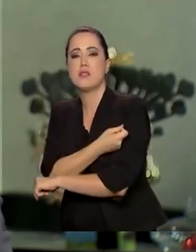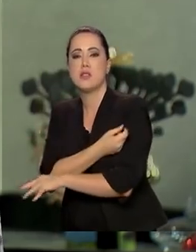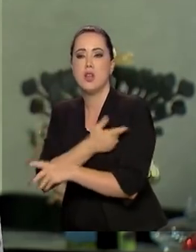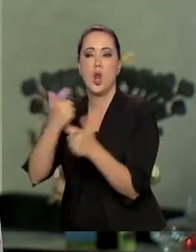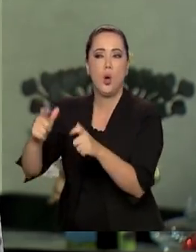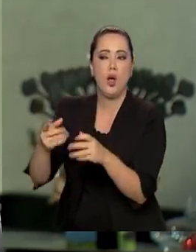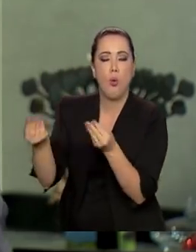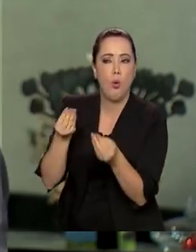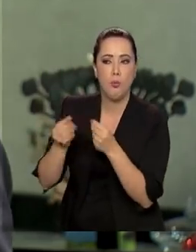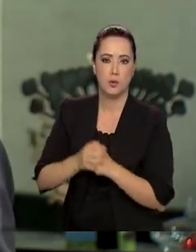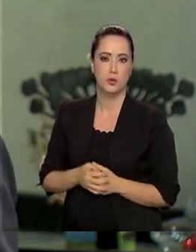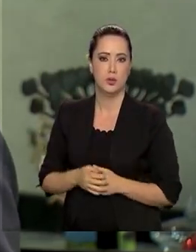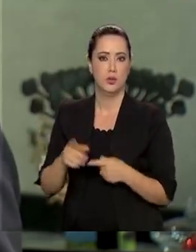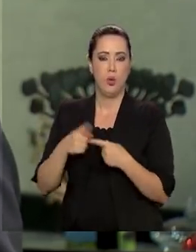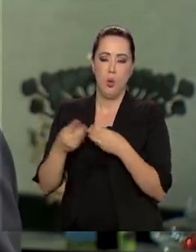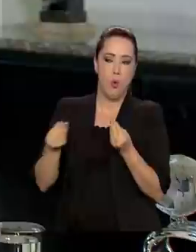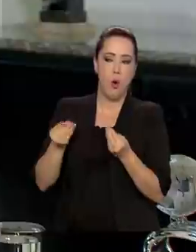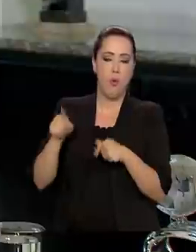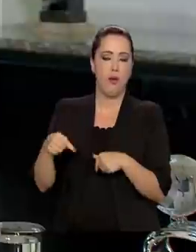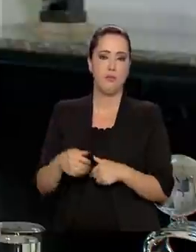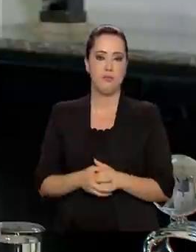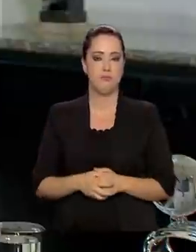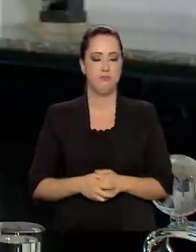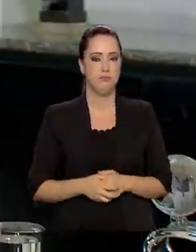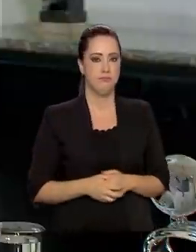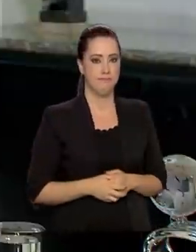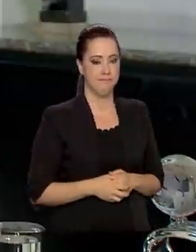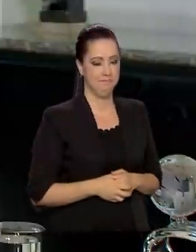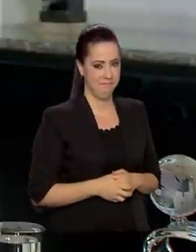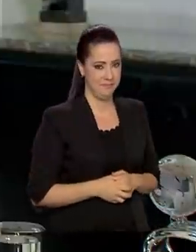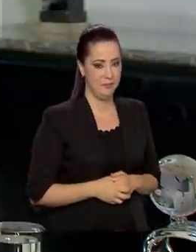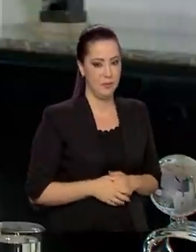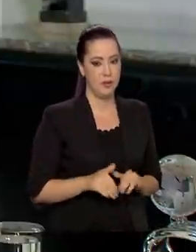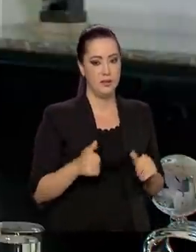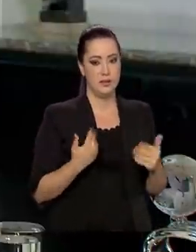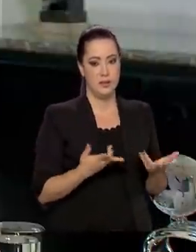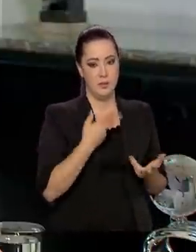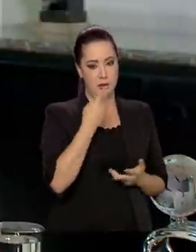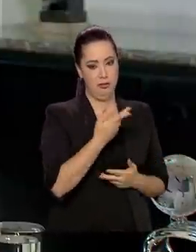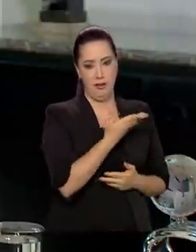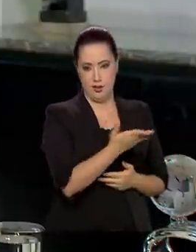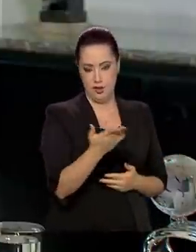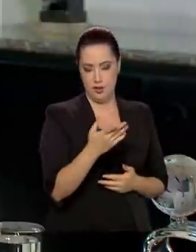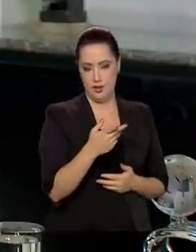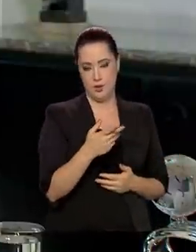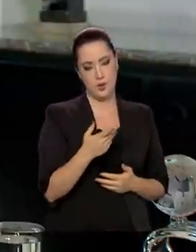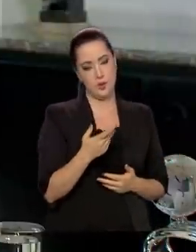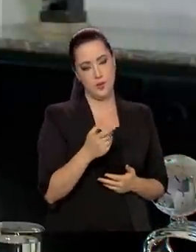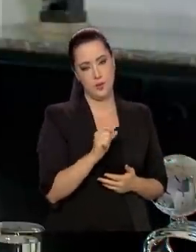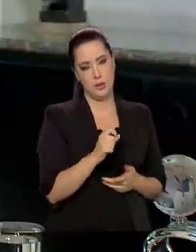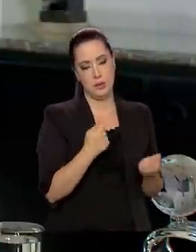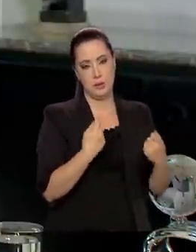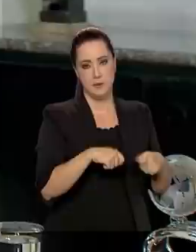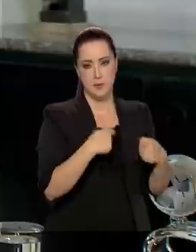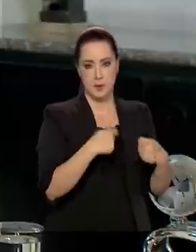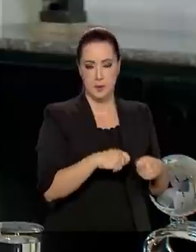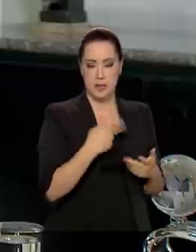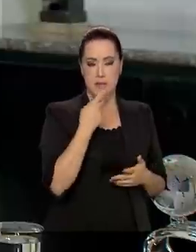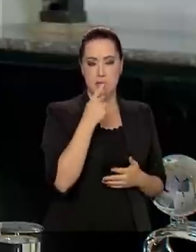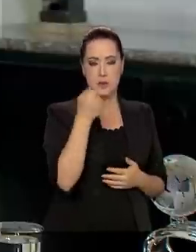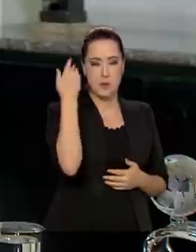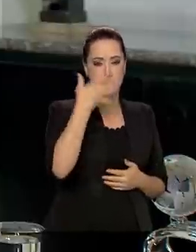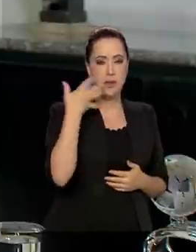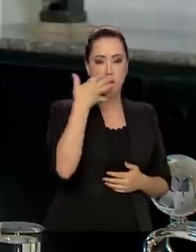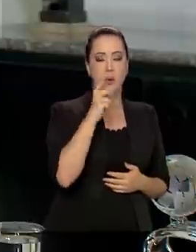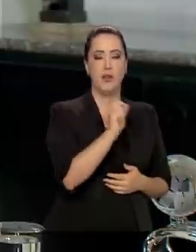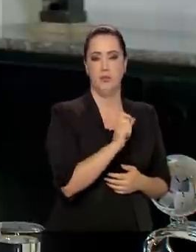vai ser esse procedimento? Bem, e aí para falar disso eu coloco inicialmente que o